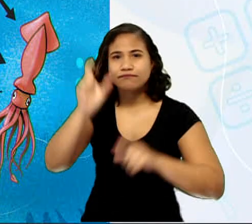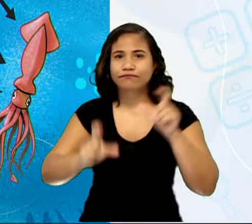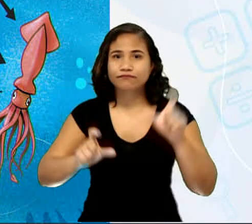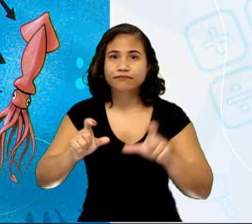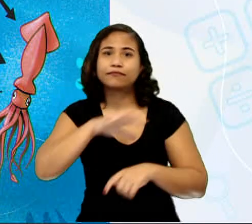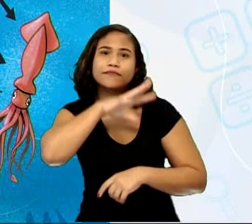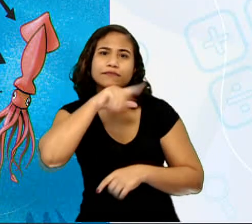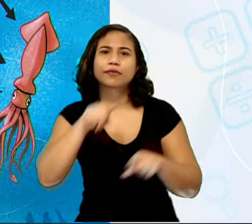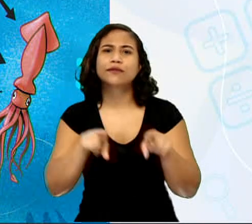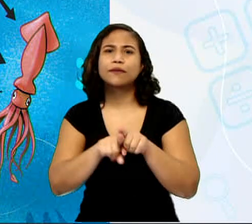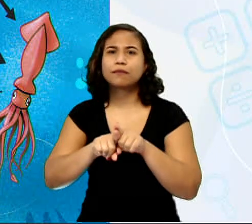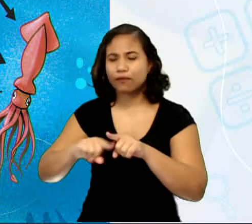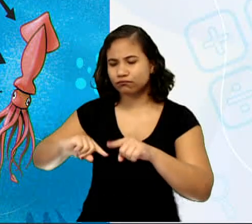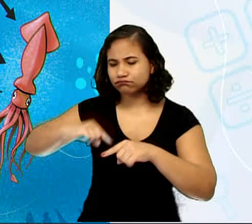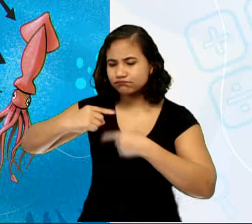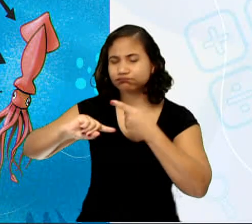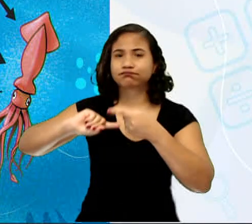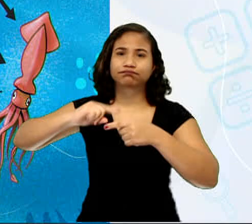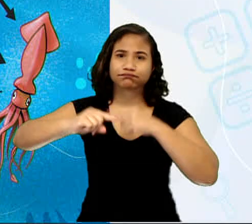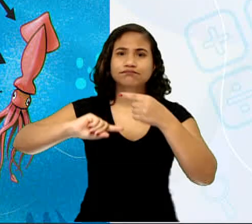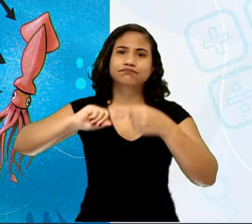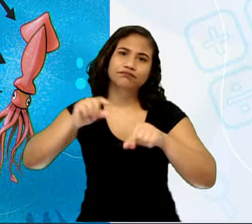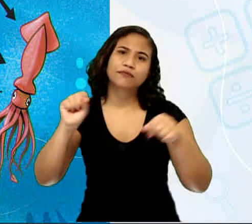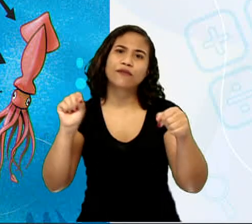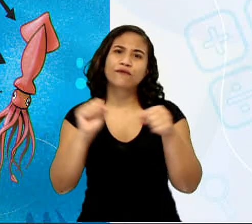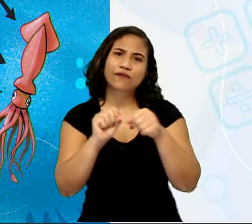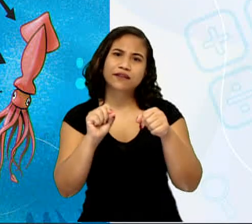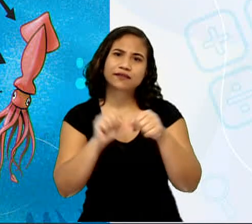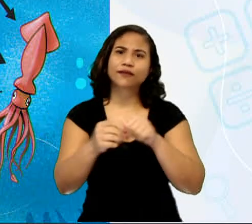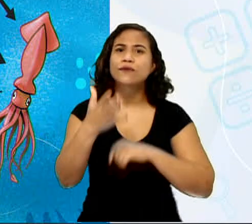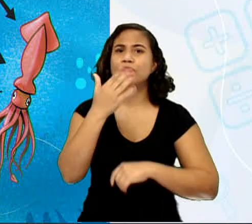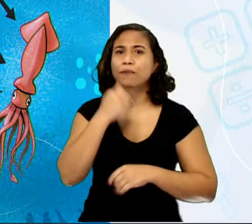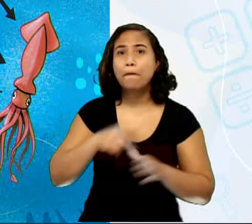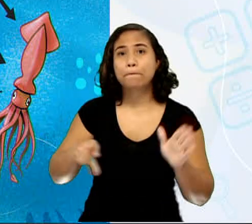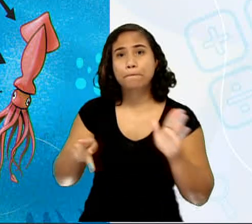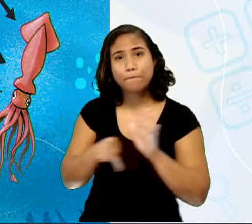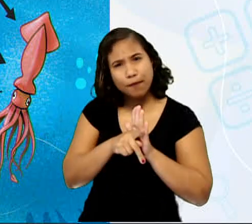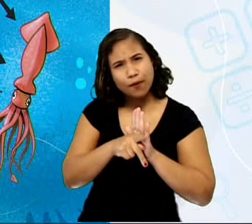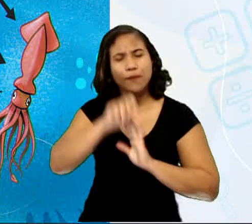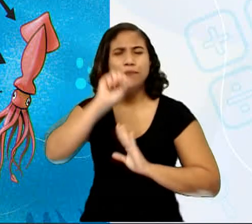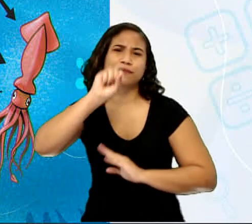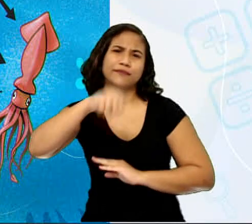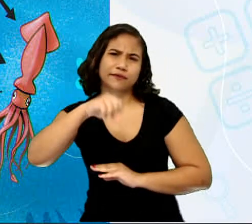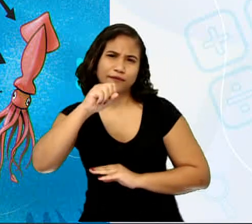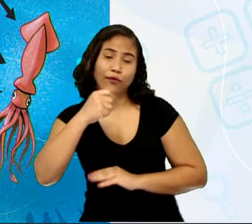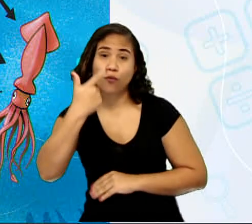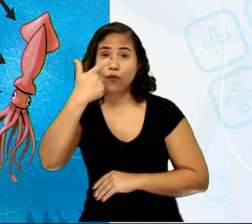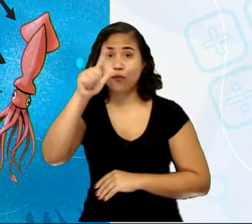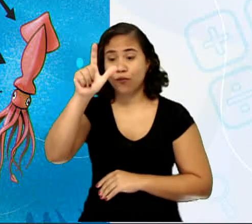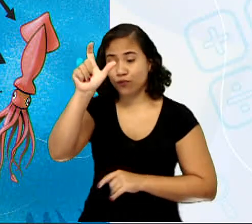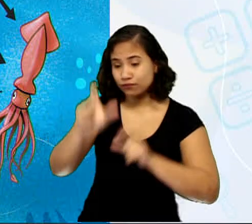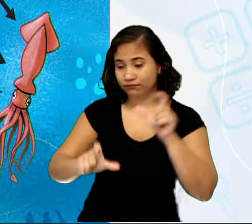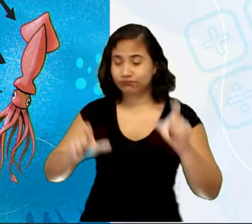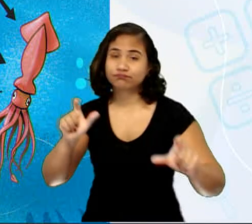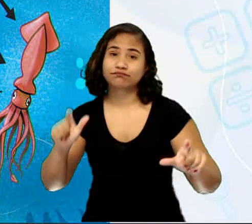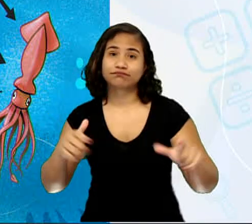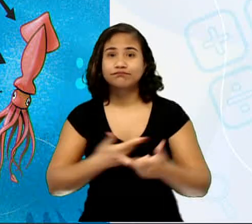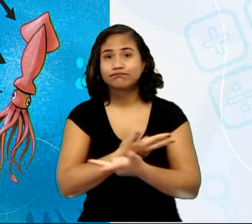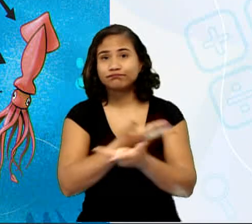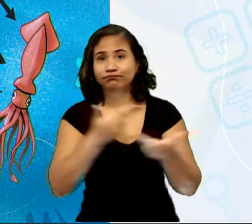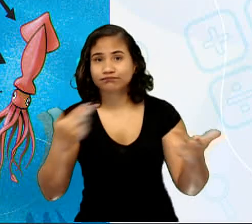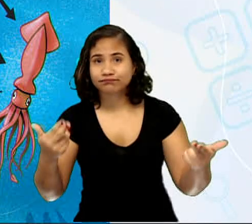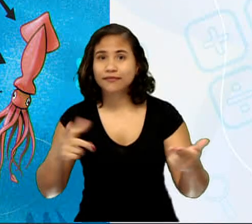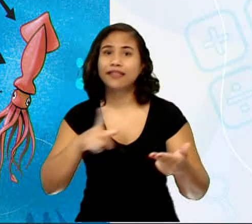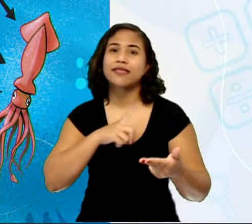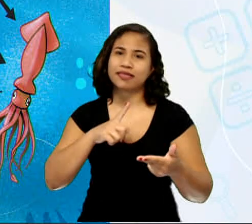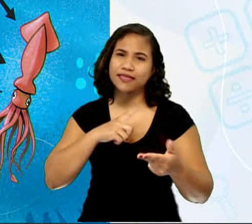produzir os alimentos, produzir seus alimentos. Outros seres vivos eles exercem a